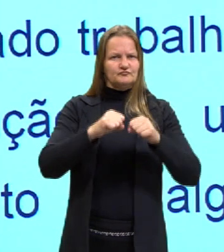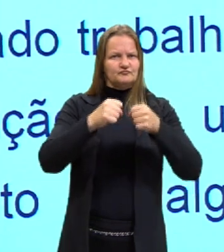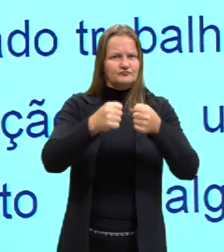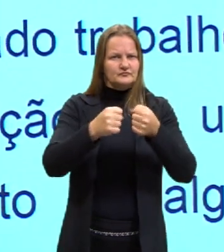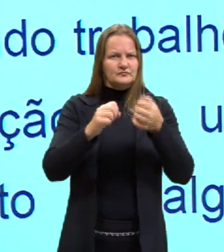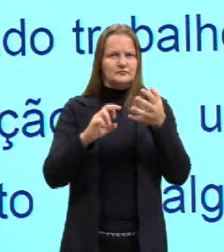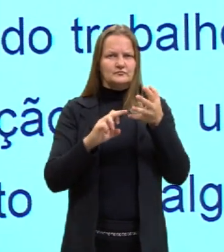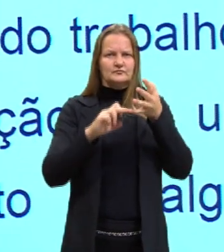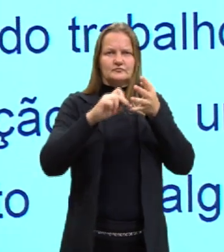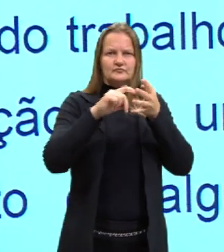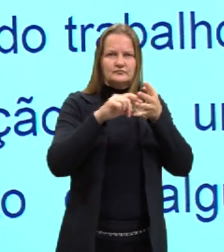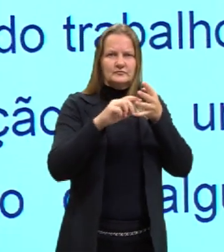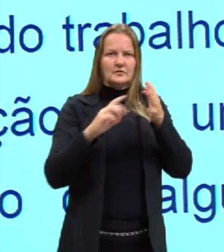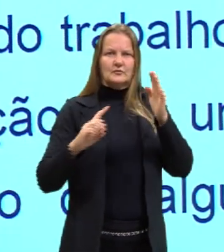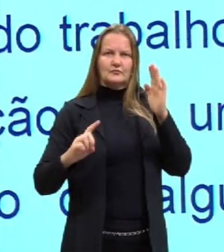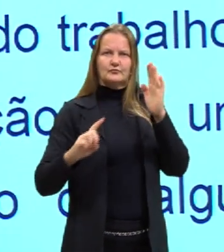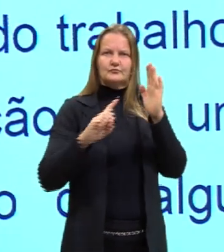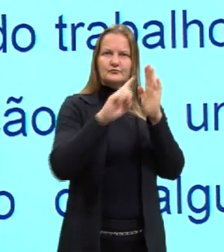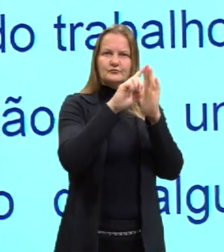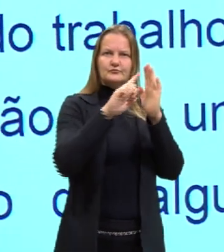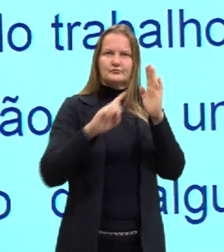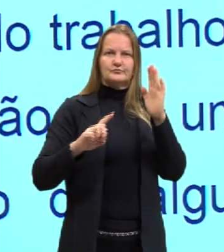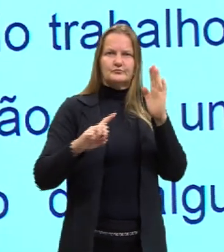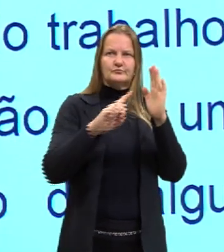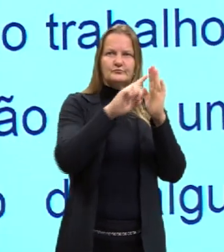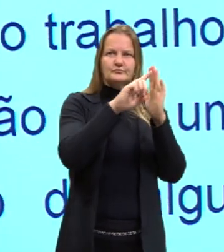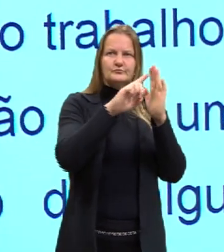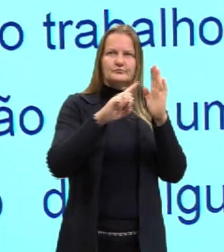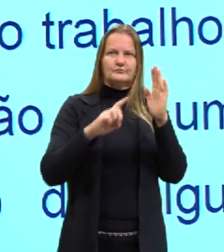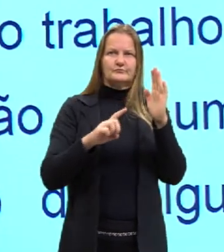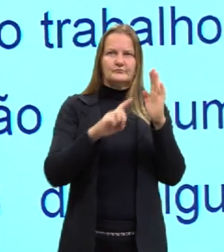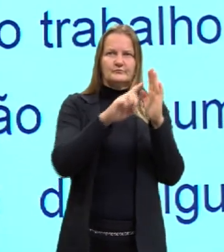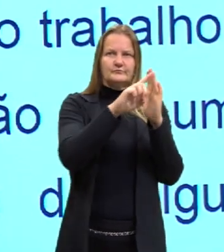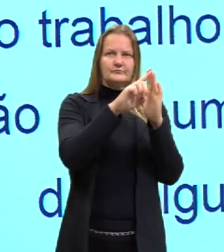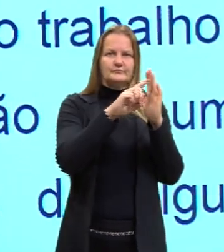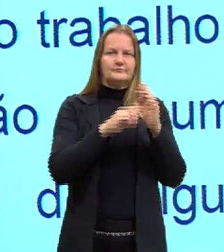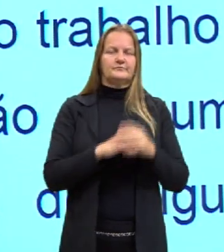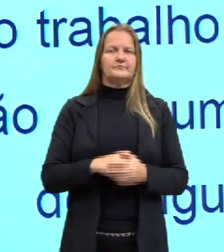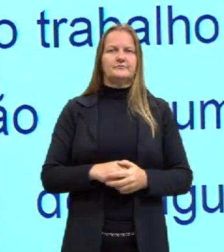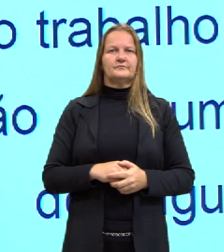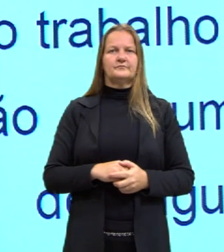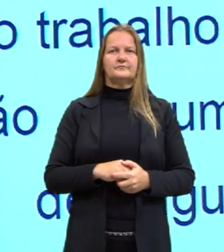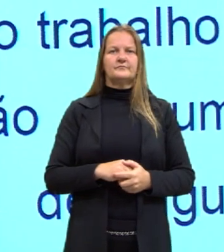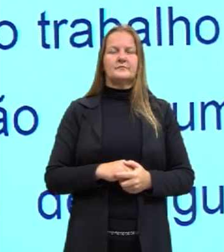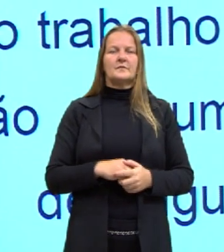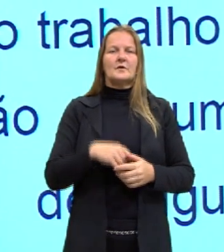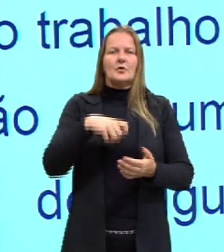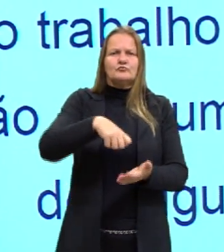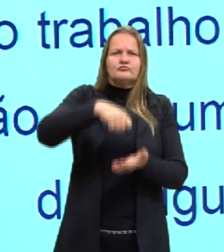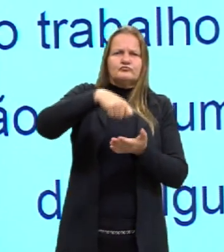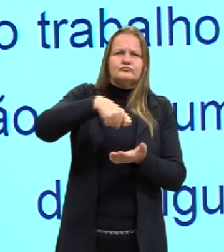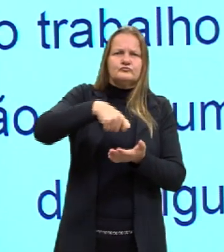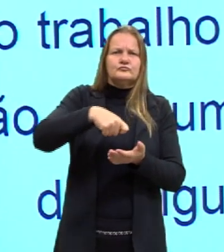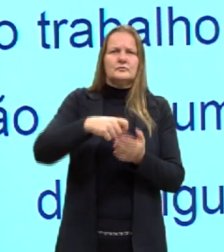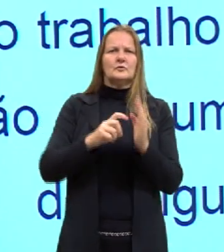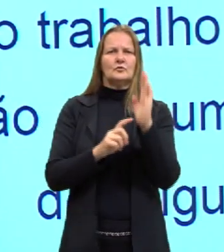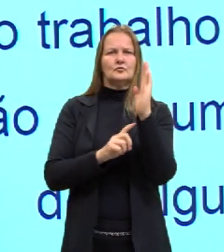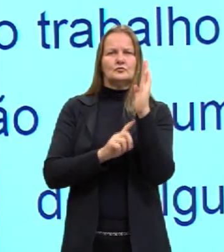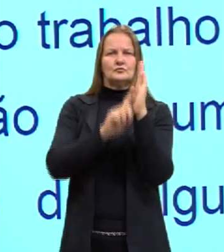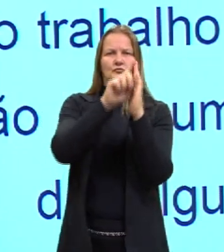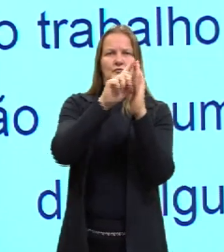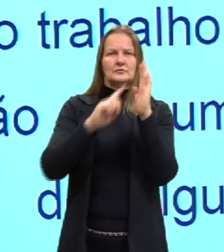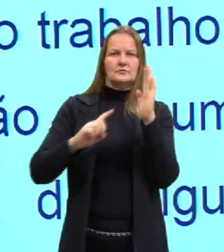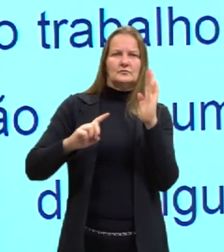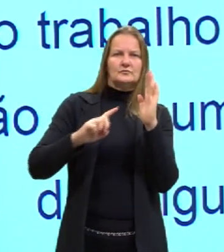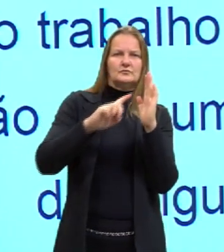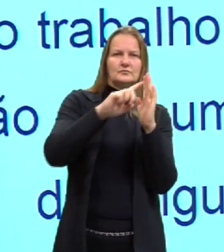subindo o quê? Na diagonal. Lembrando que daí, mesmo que ele esteja realizando o trabalho na vertical, na horizontal,